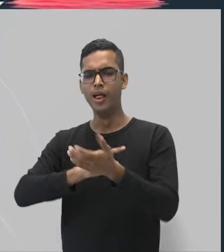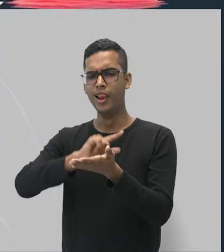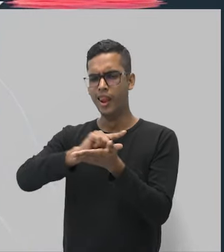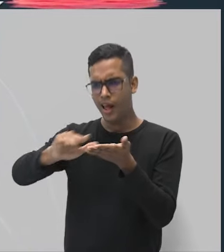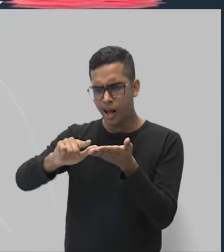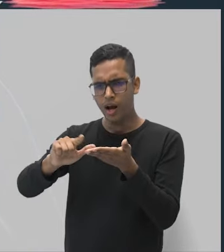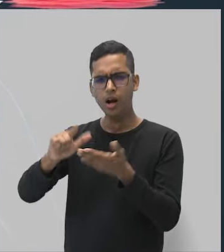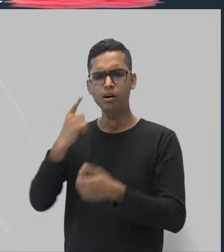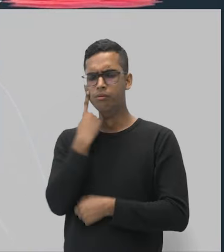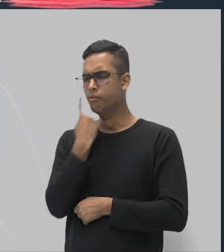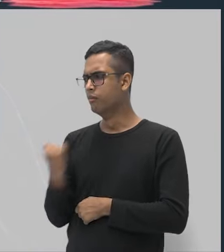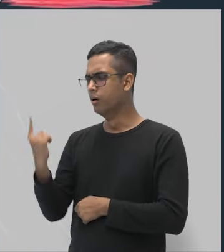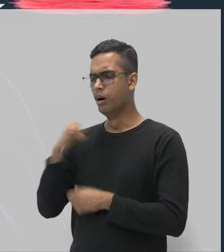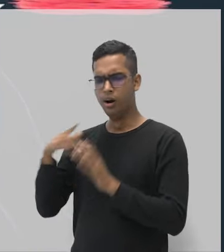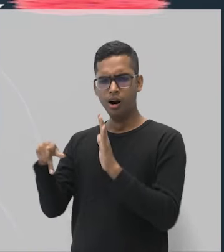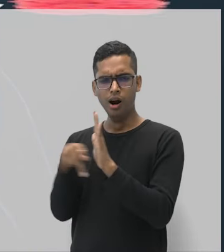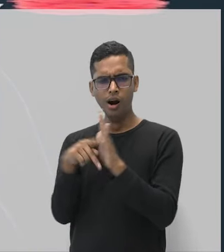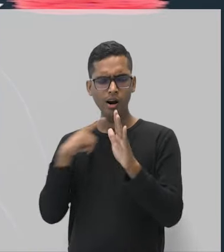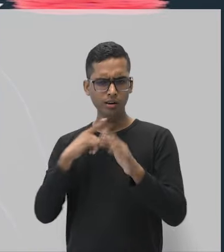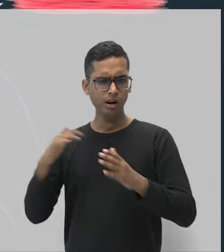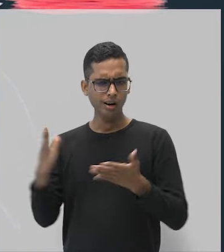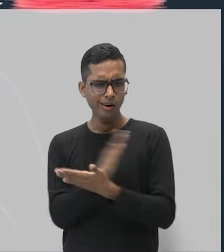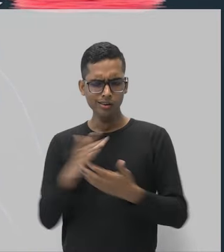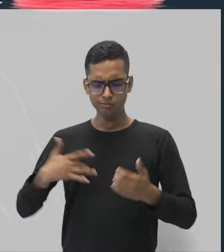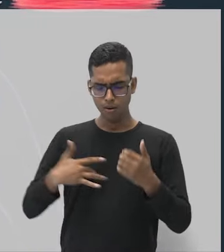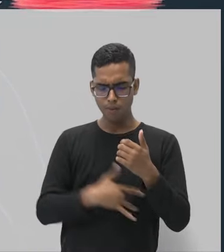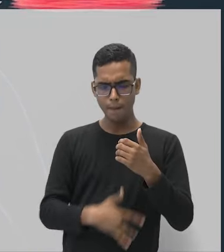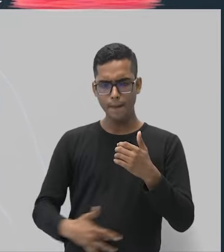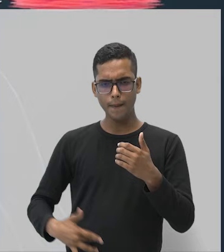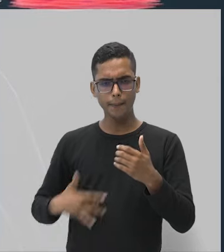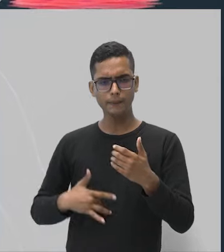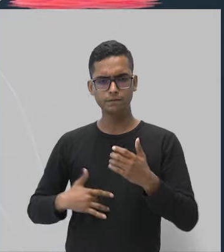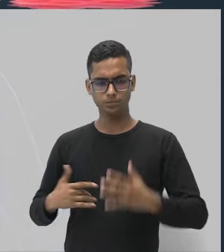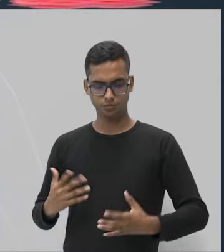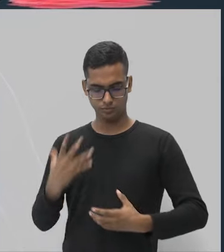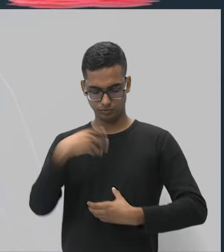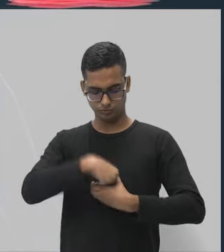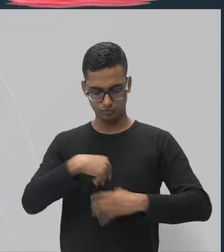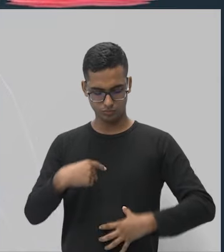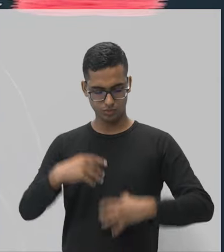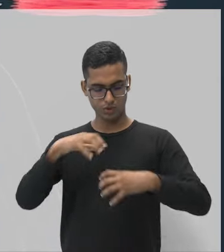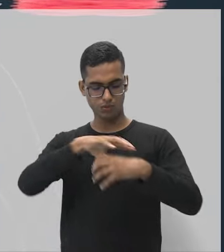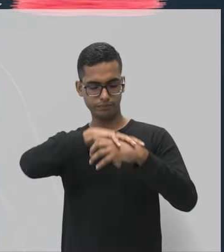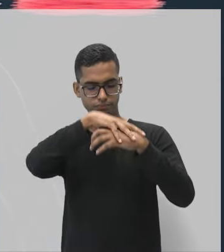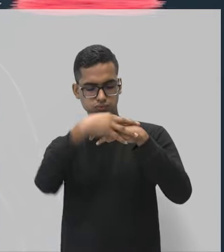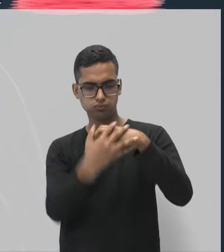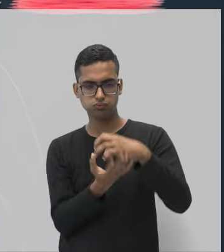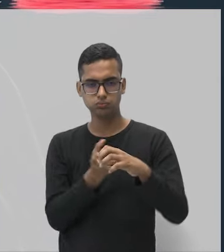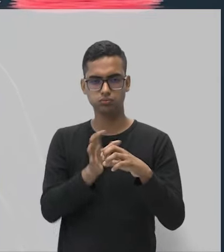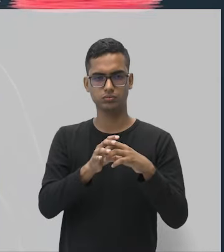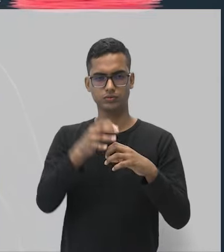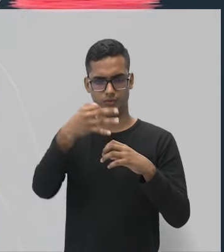revestir alguns dos seus ossos. Então, vamos observar.